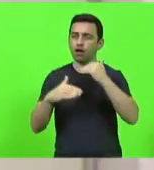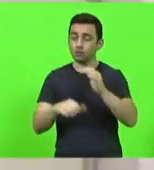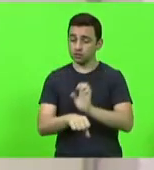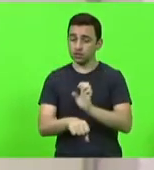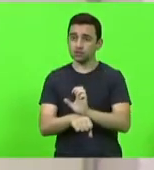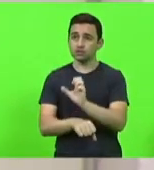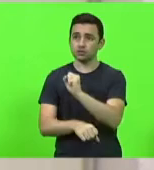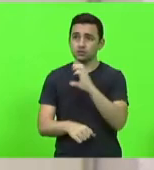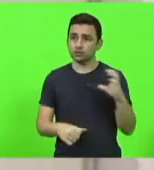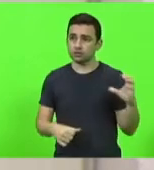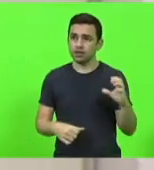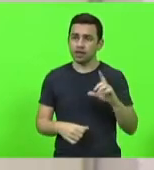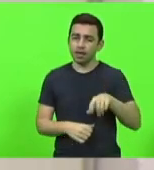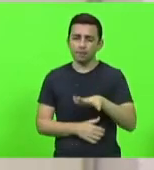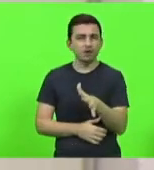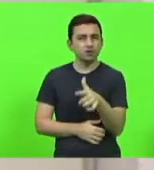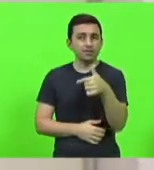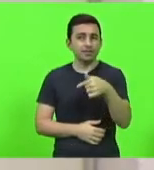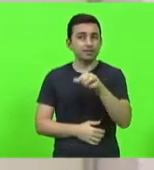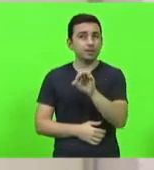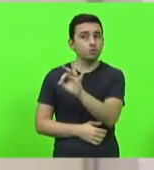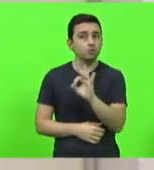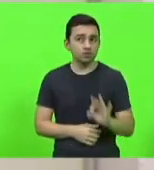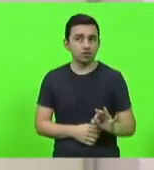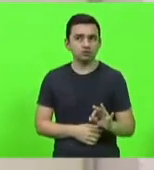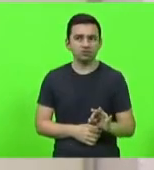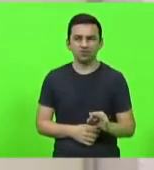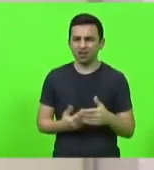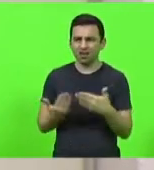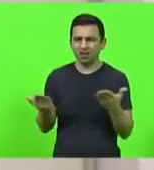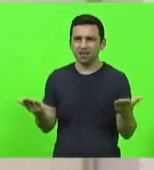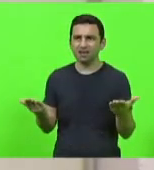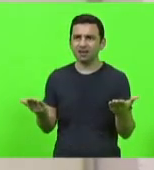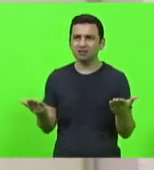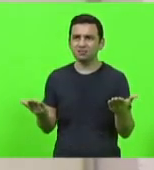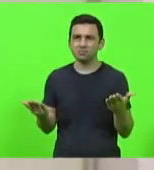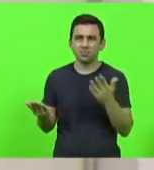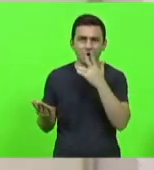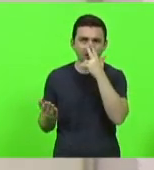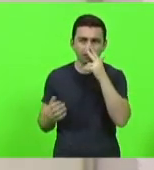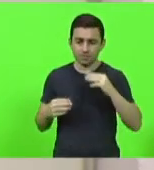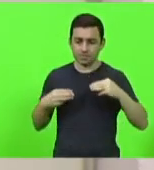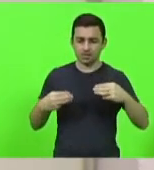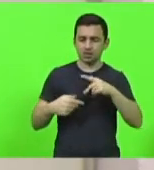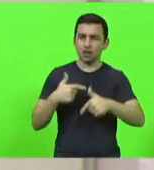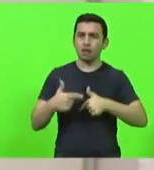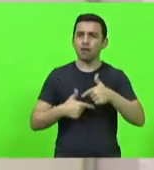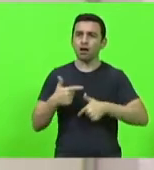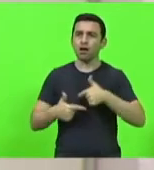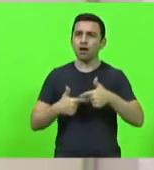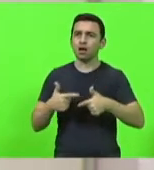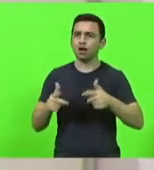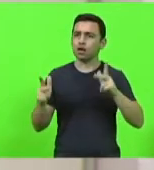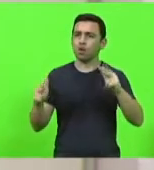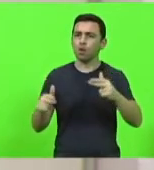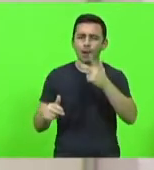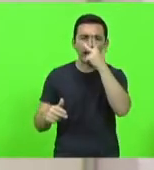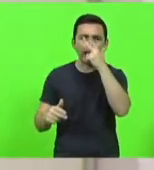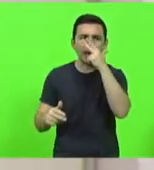em quase 70%, tratando esse agricultor, o Ministério do Trabalho, como bandido,